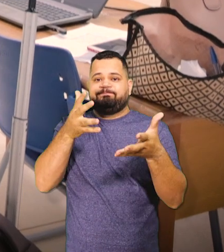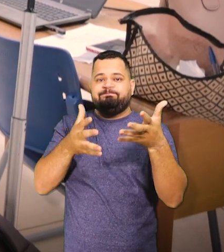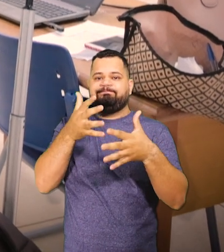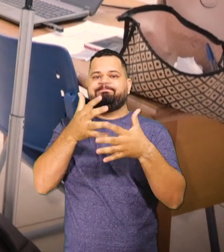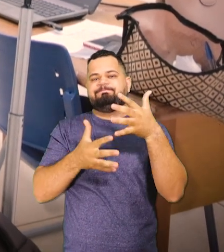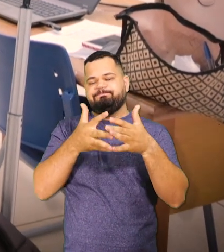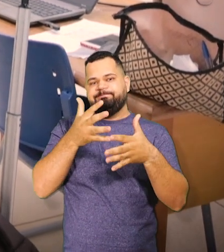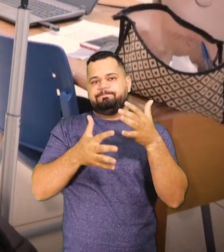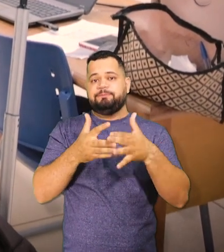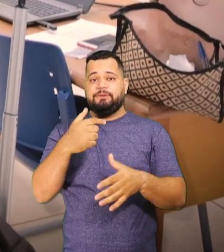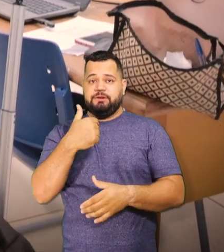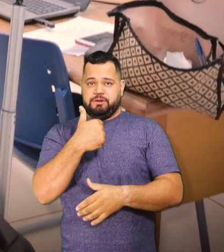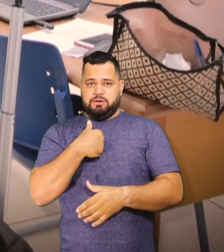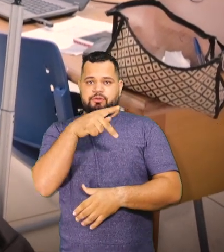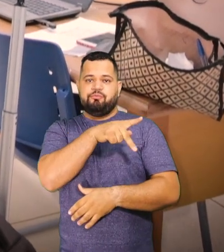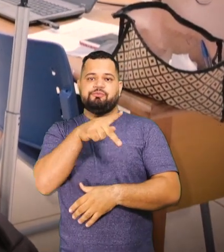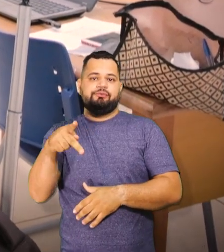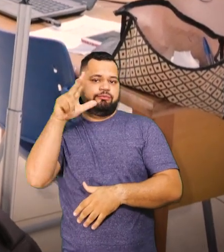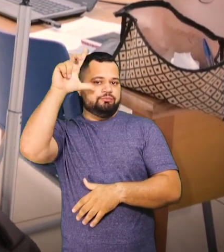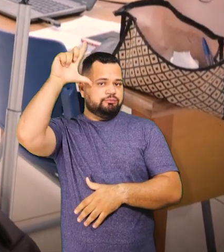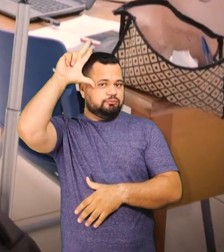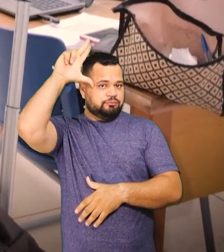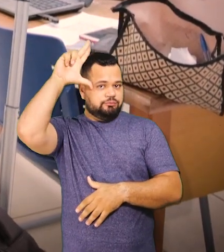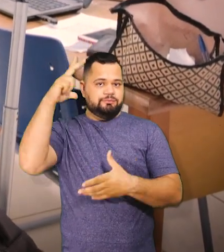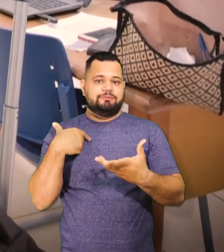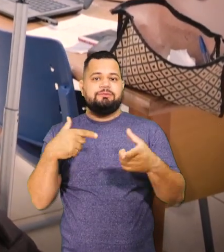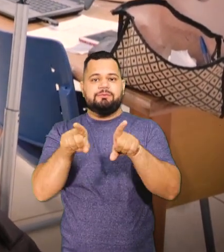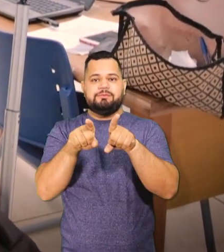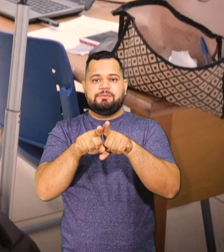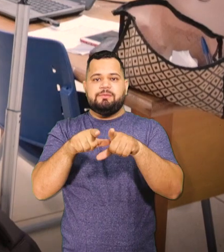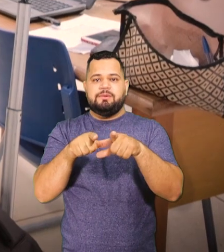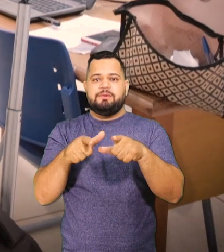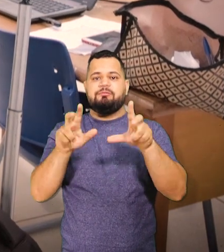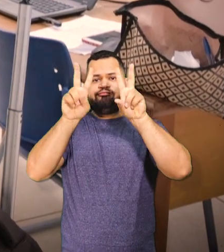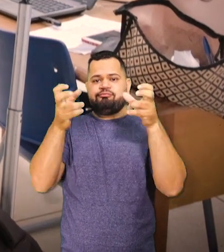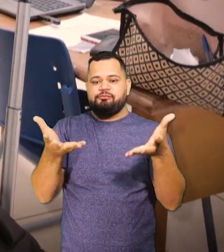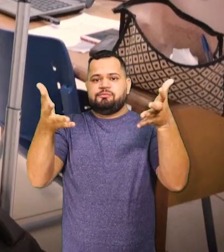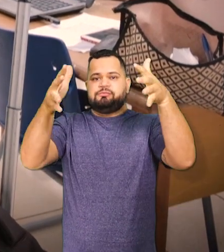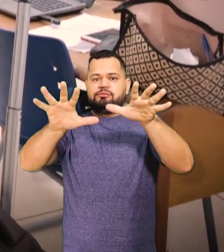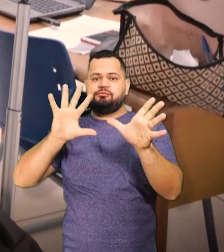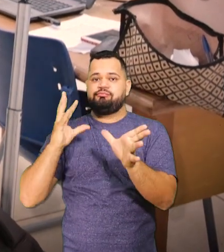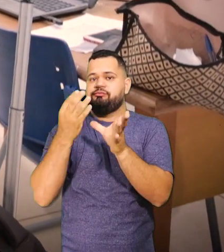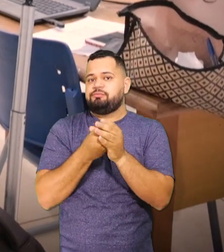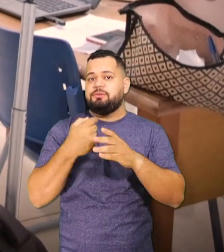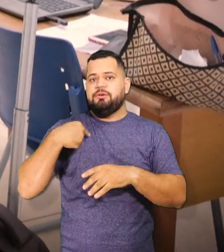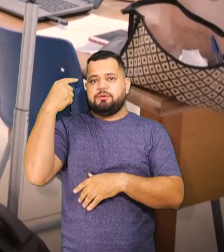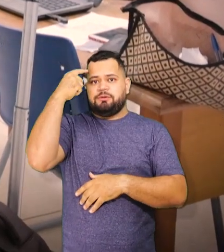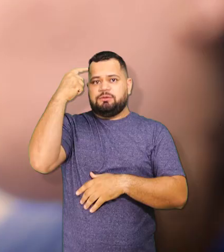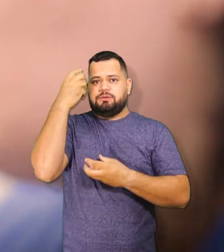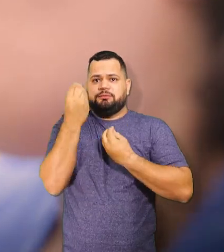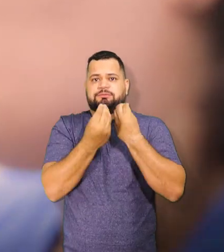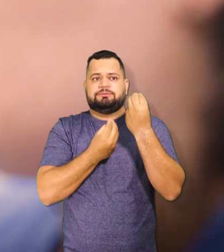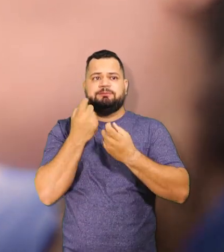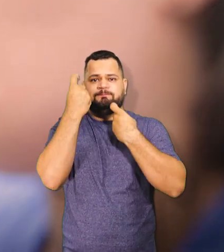conflito. E eu, enquanto professora e professora das questões de inclusão, de acessibilidade, me preocupei muito.